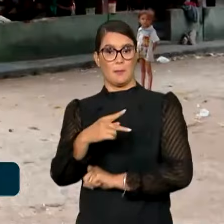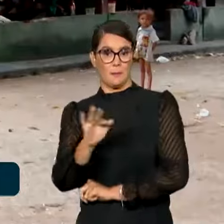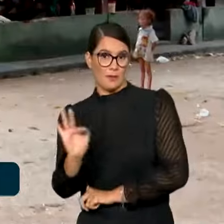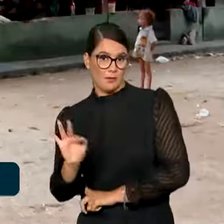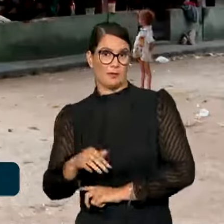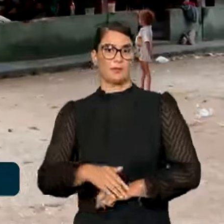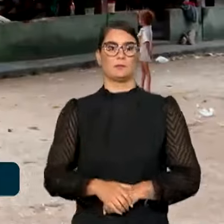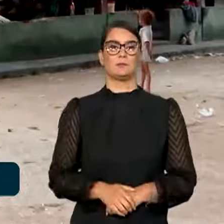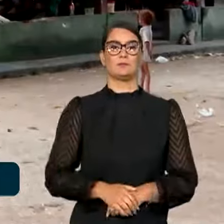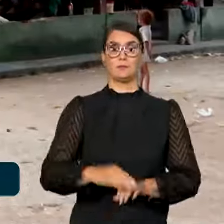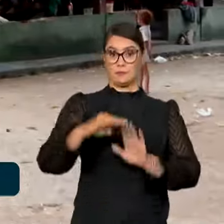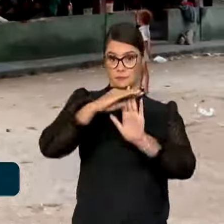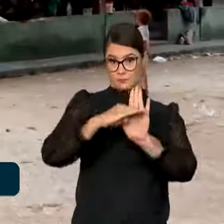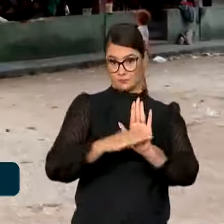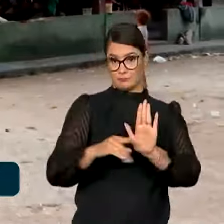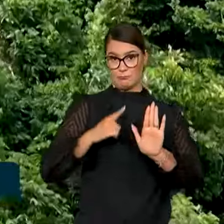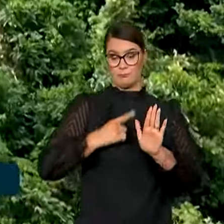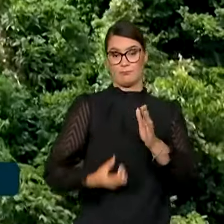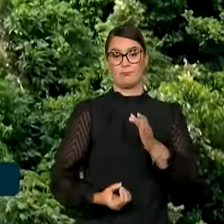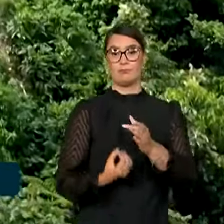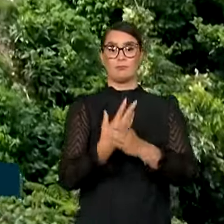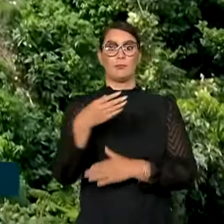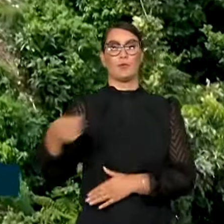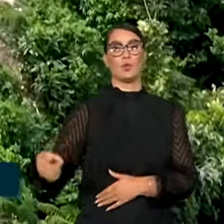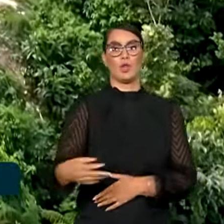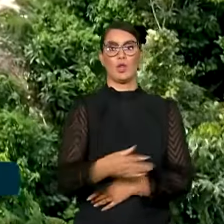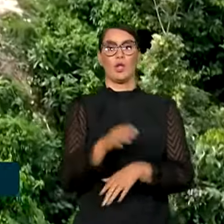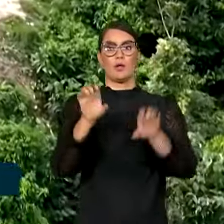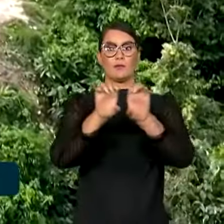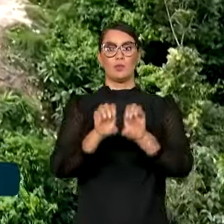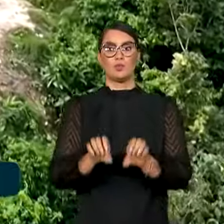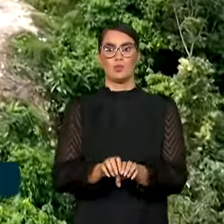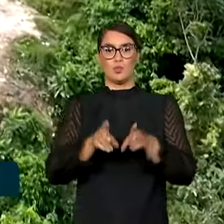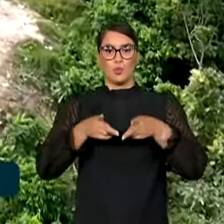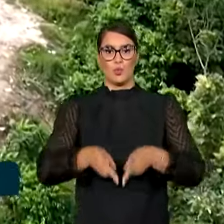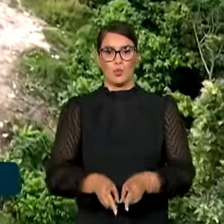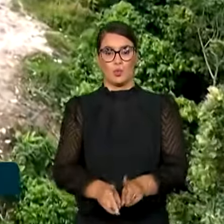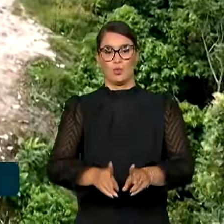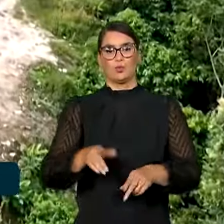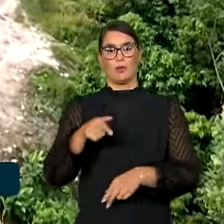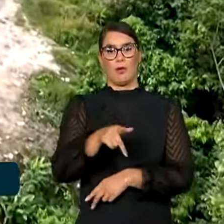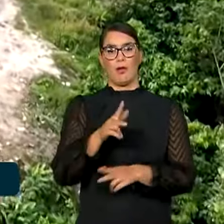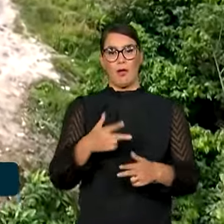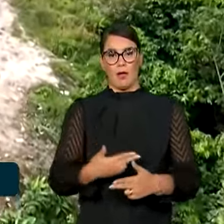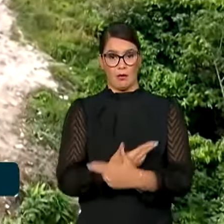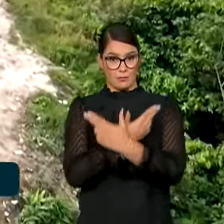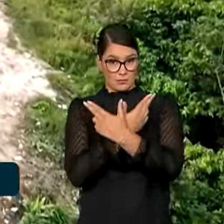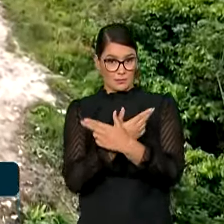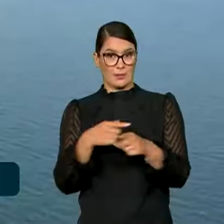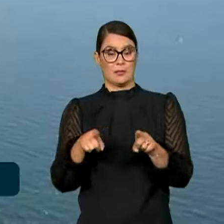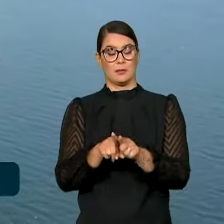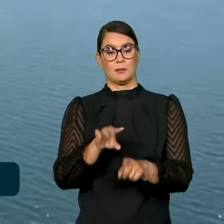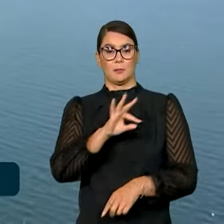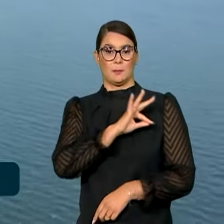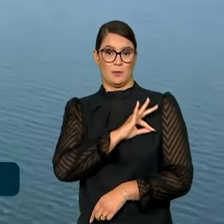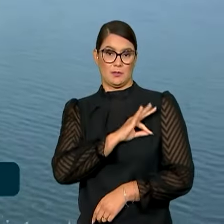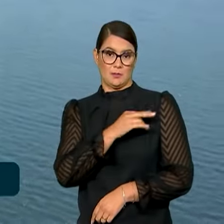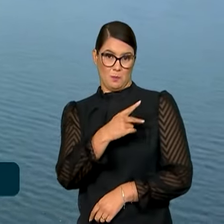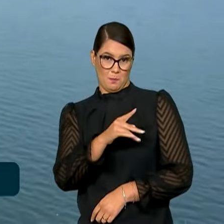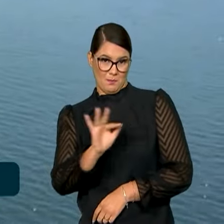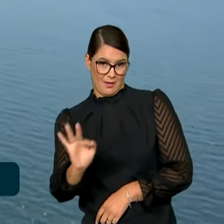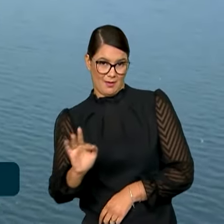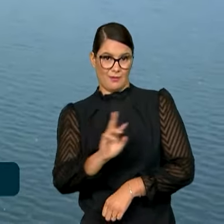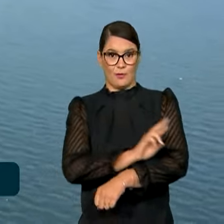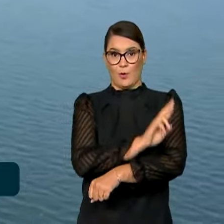Entre as medidas está a implementação de uma nova estrutura permanente de ocupação das Forças Armadas e da Polícia Federal em